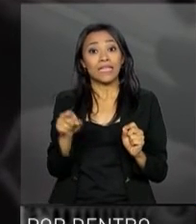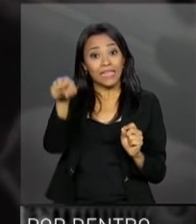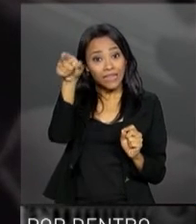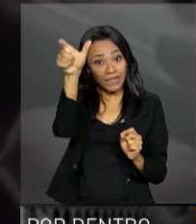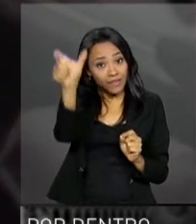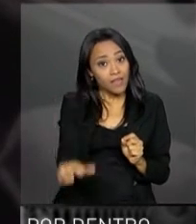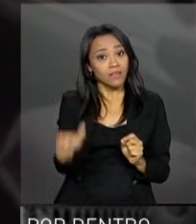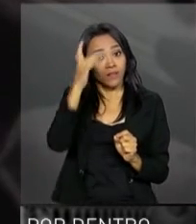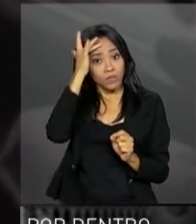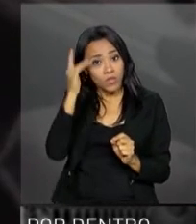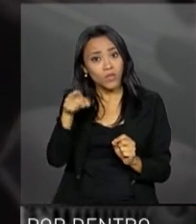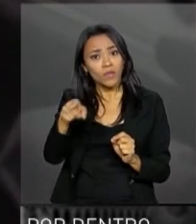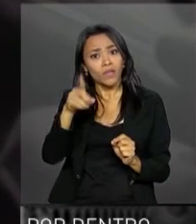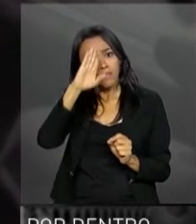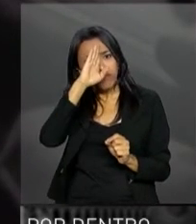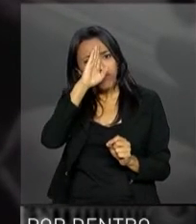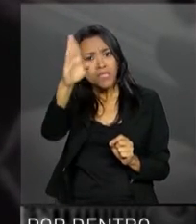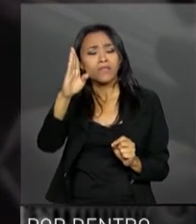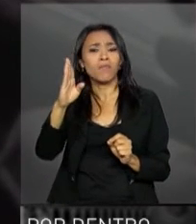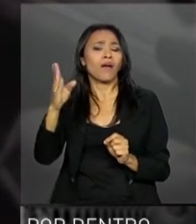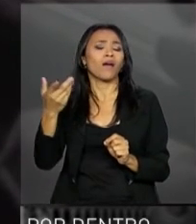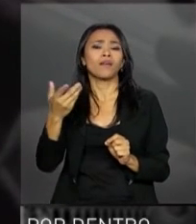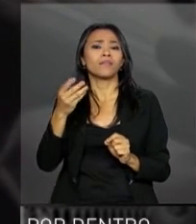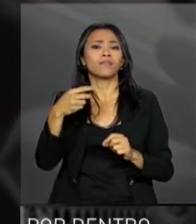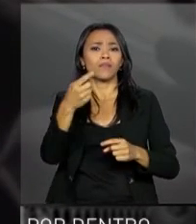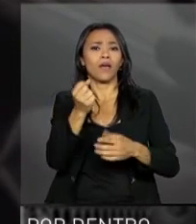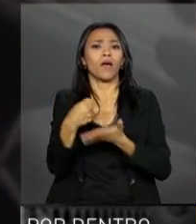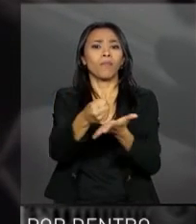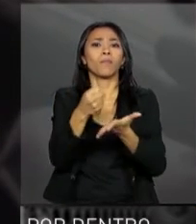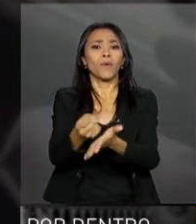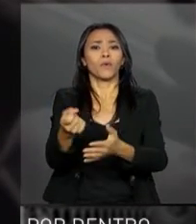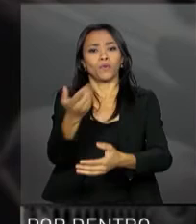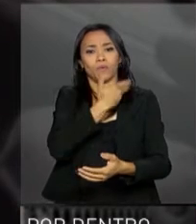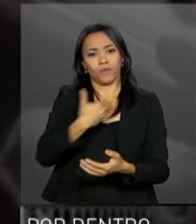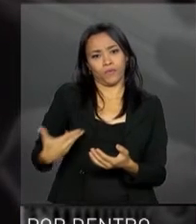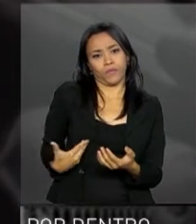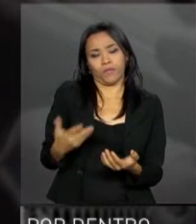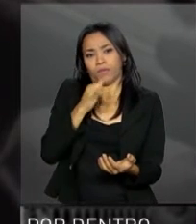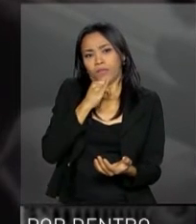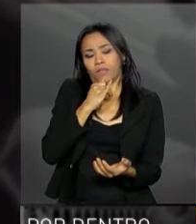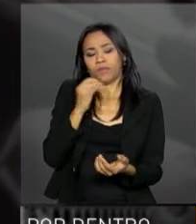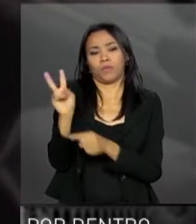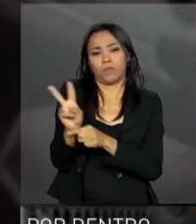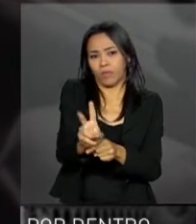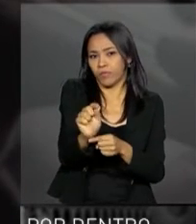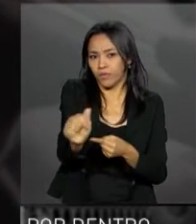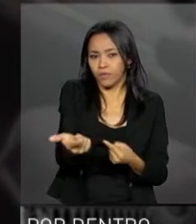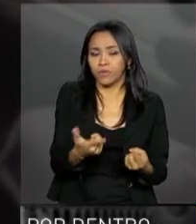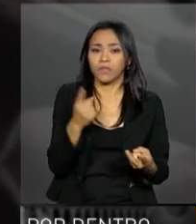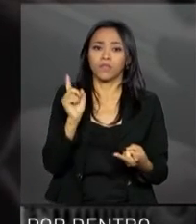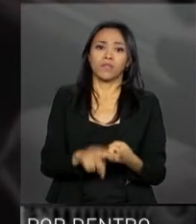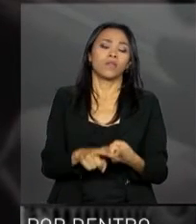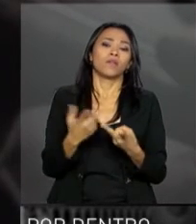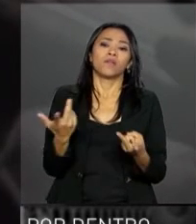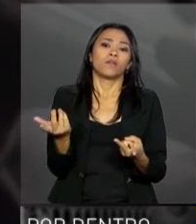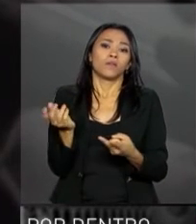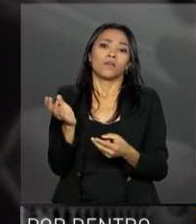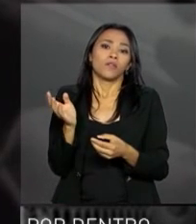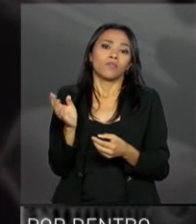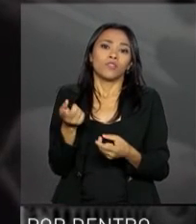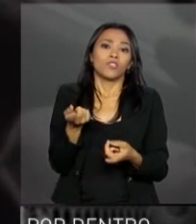agricultor ter acesso às principais políticas destinadas à agricultura familiar, como a política de crédito rural, a política de comercialização.